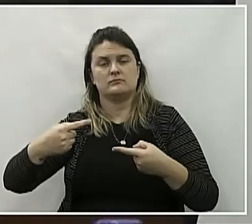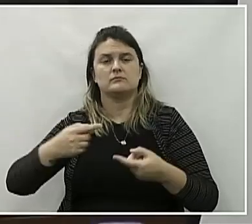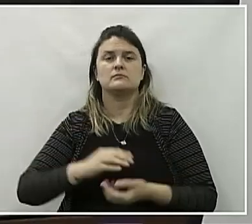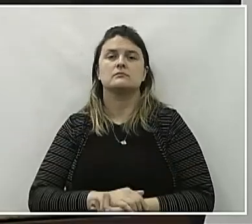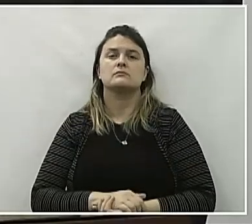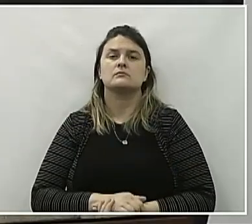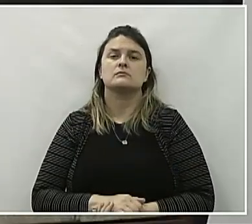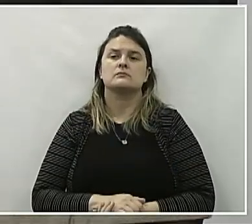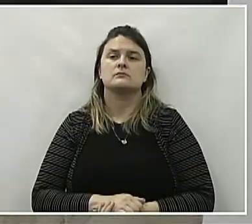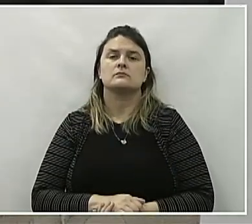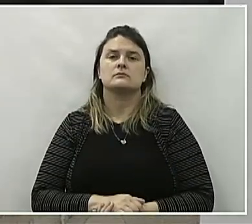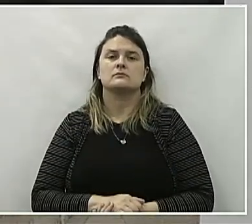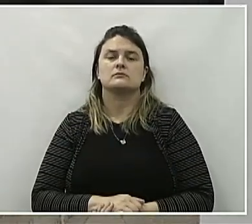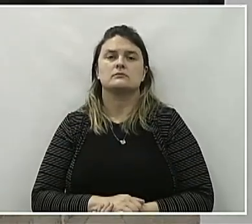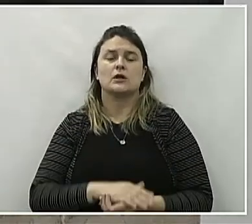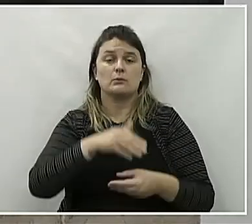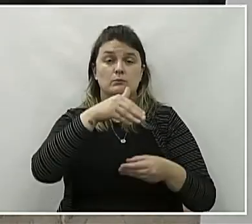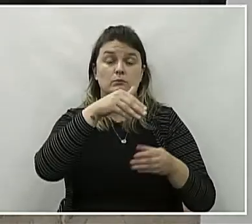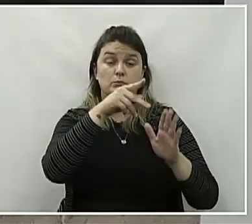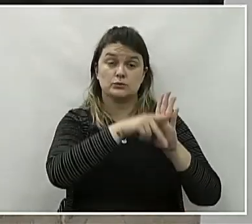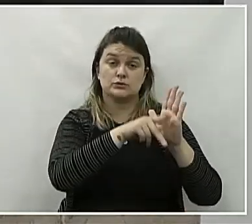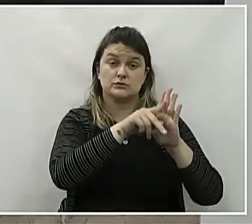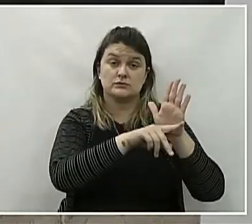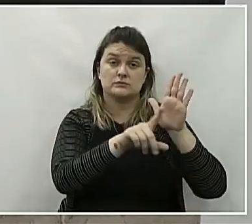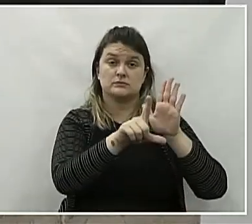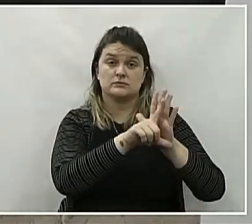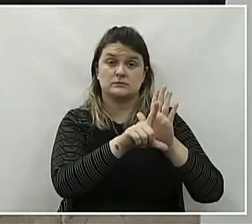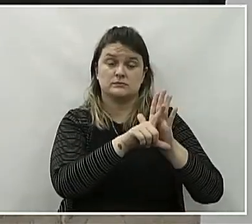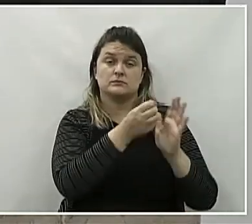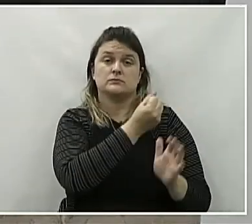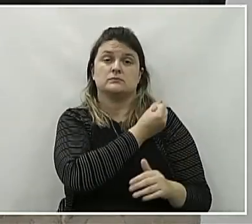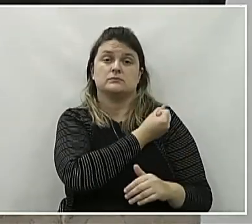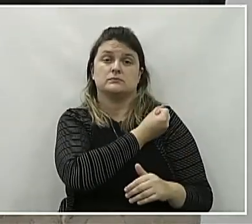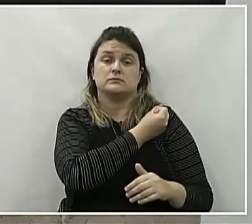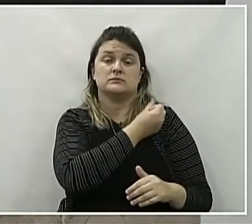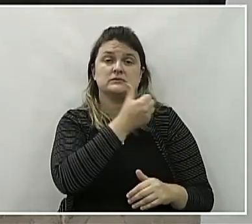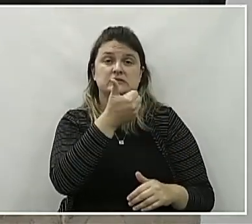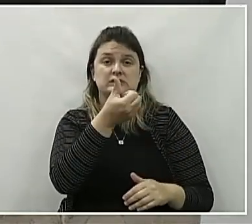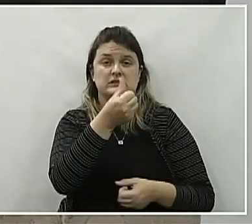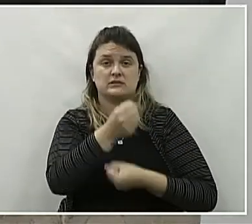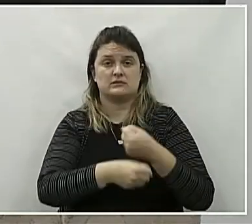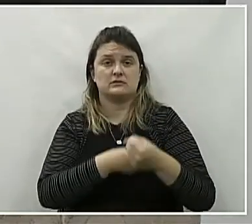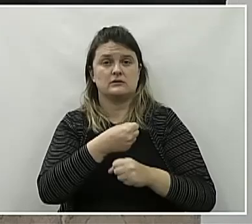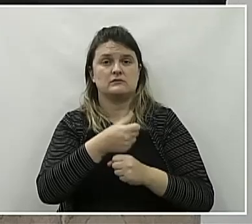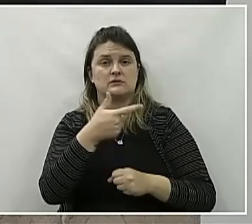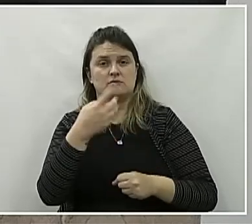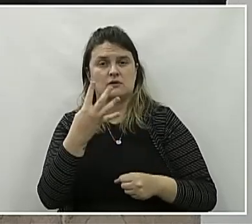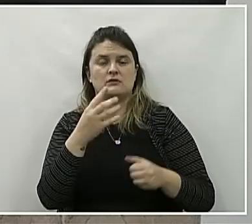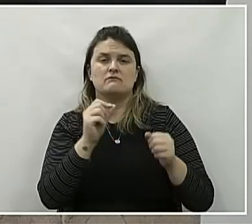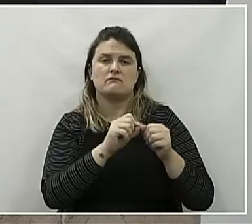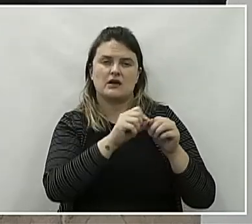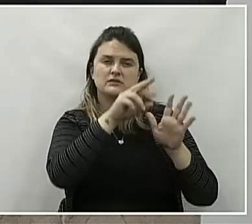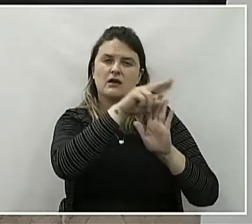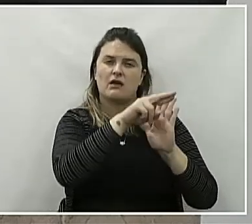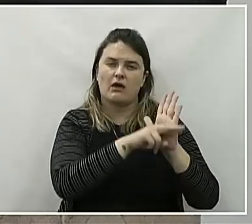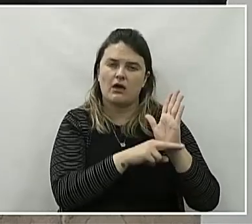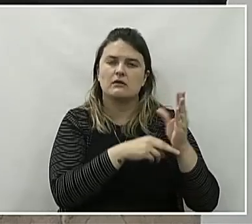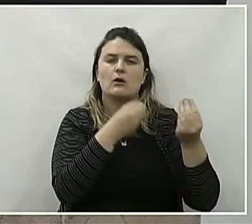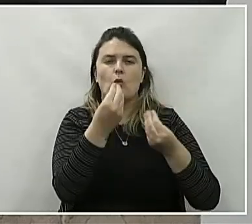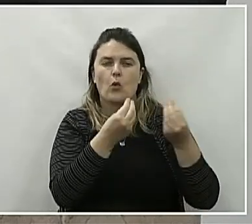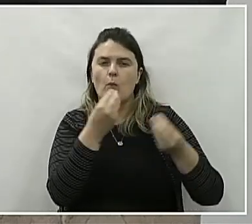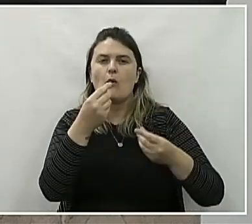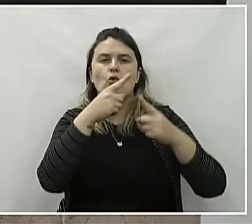projeto de lei número 16.224, que estabelece a diretriz sobre a